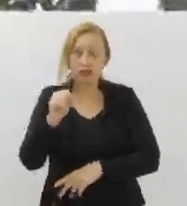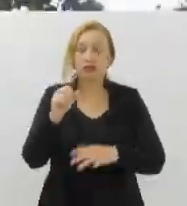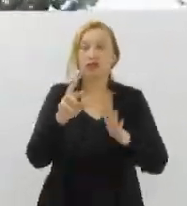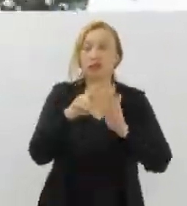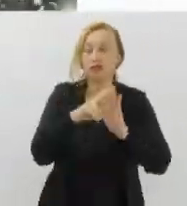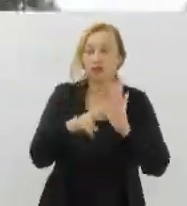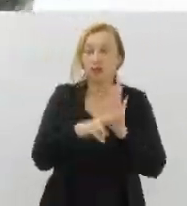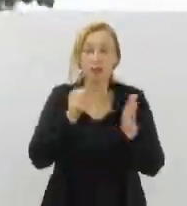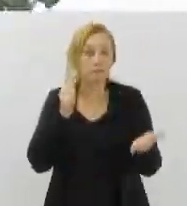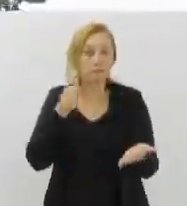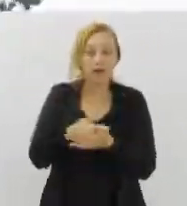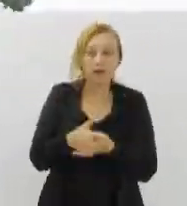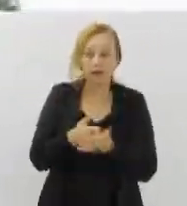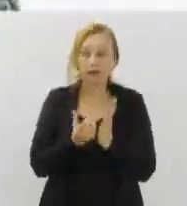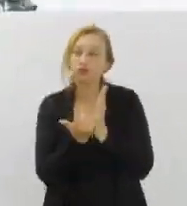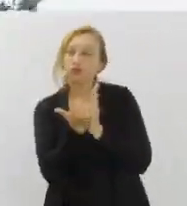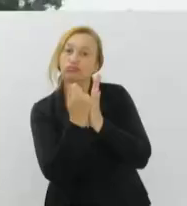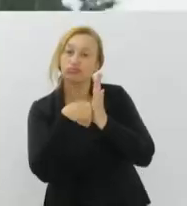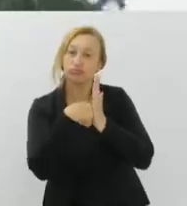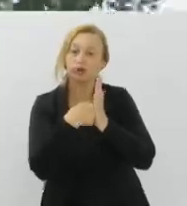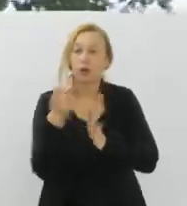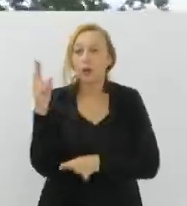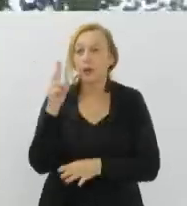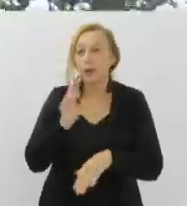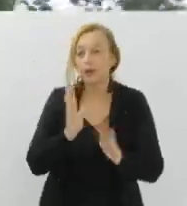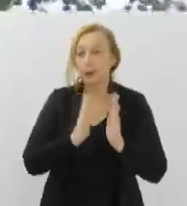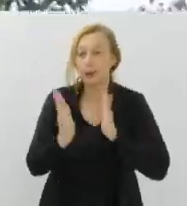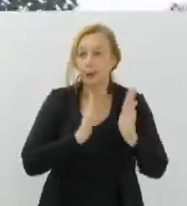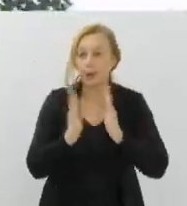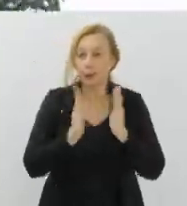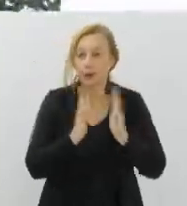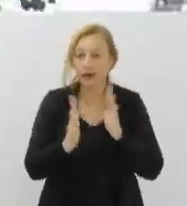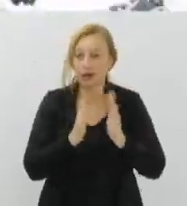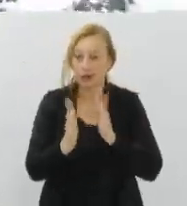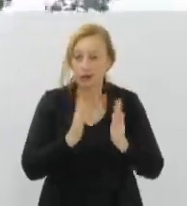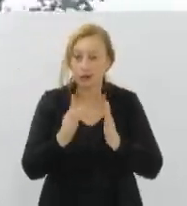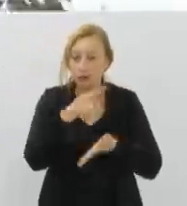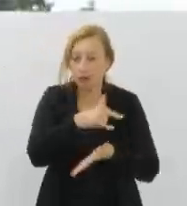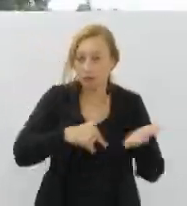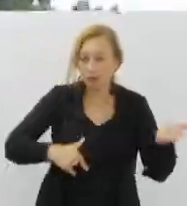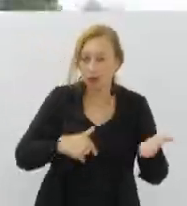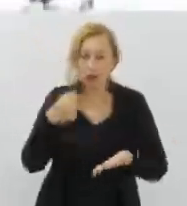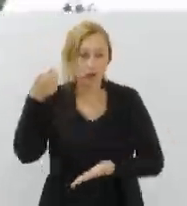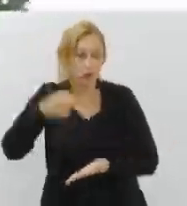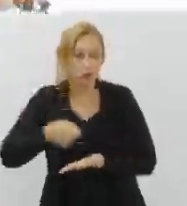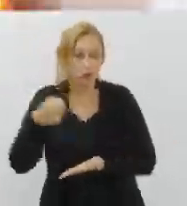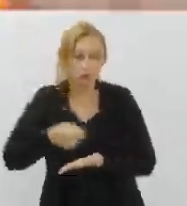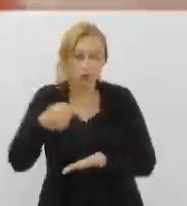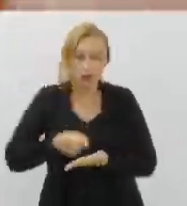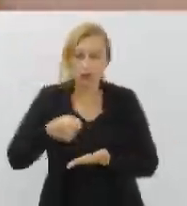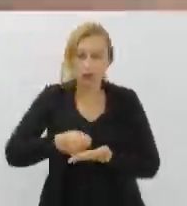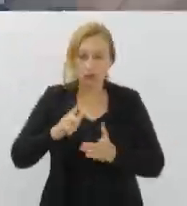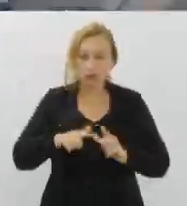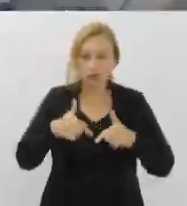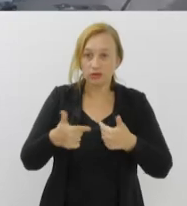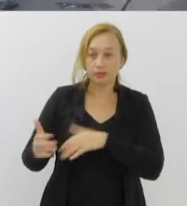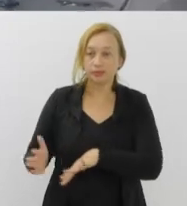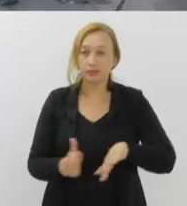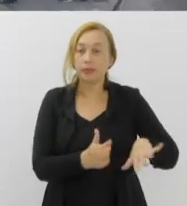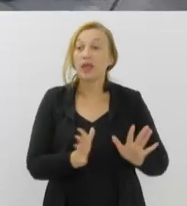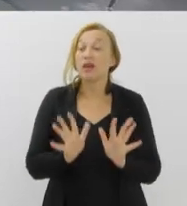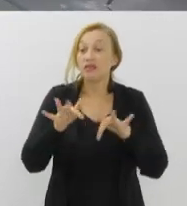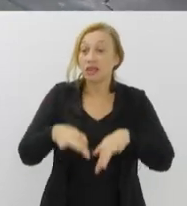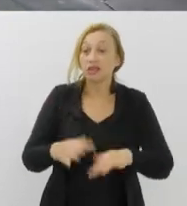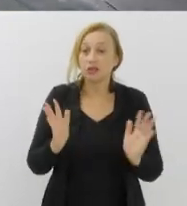pagamento dos tributos, o prazo de vigência das certidões e o cumprimento das obrigações acessórias. Termina